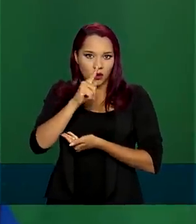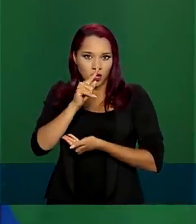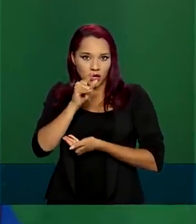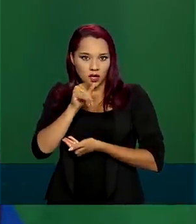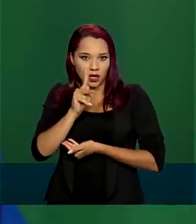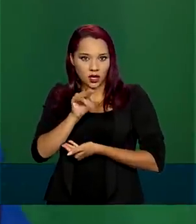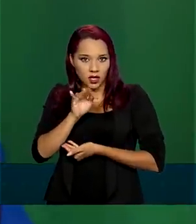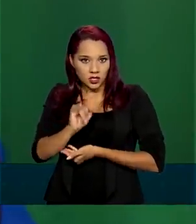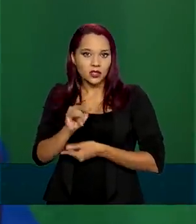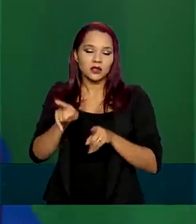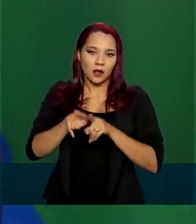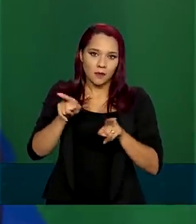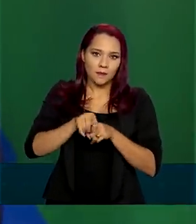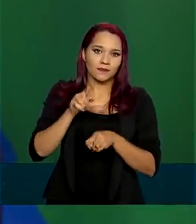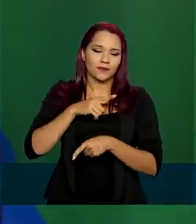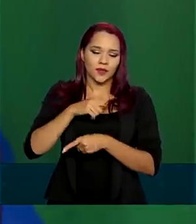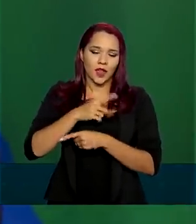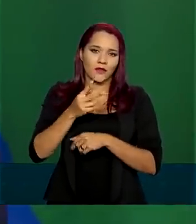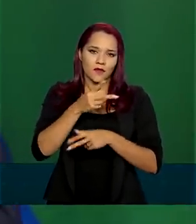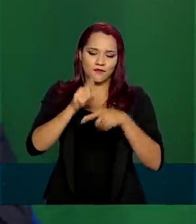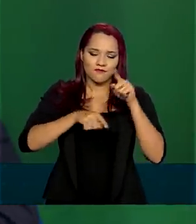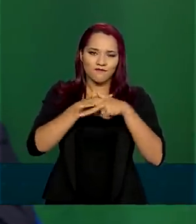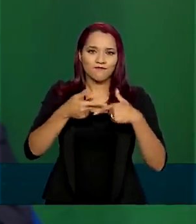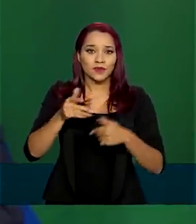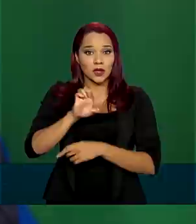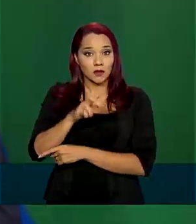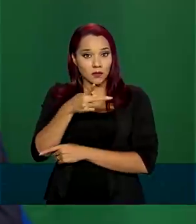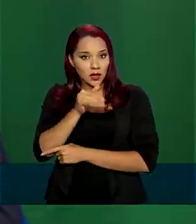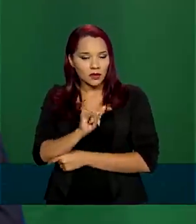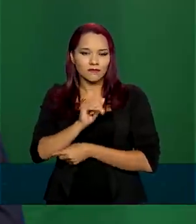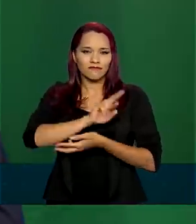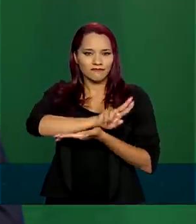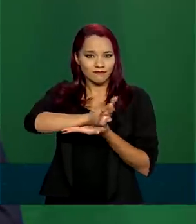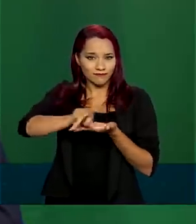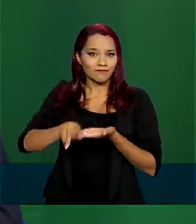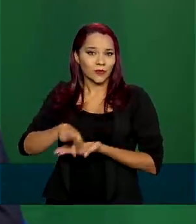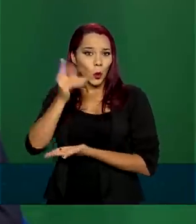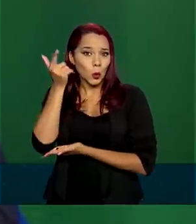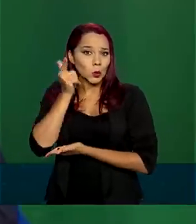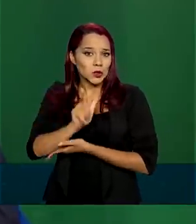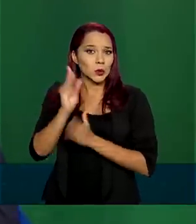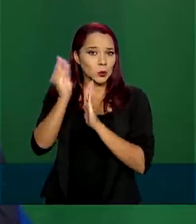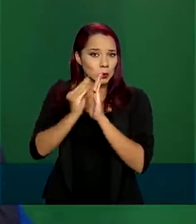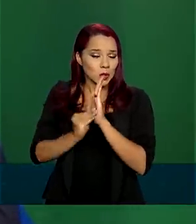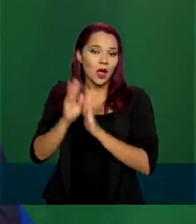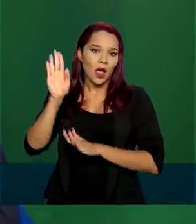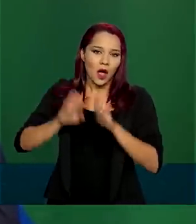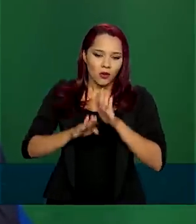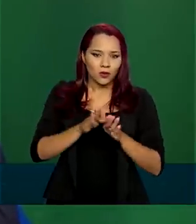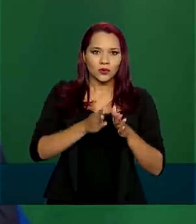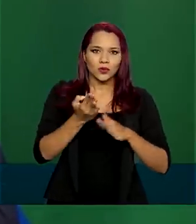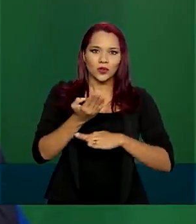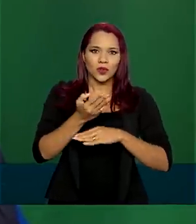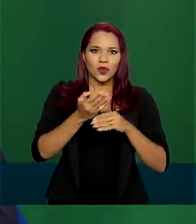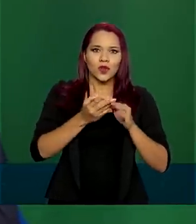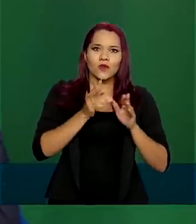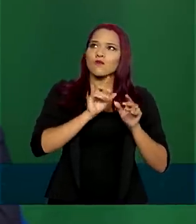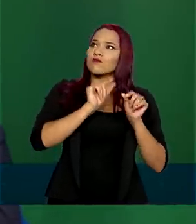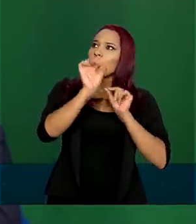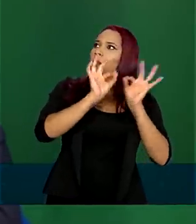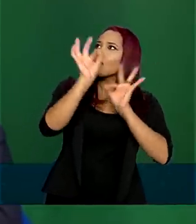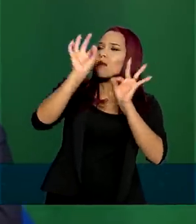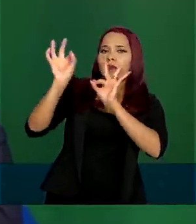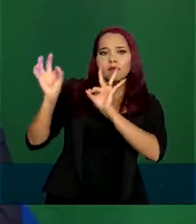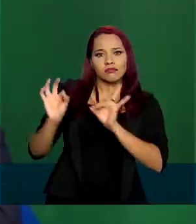também EPIs. várias rotas, então nós temos aí, conseguimos estabelecer algumas rotas seguras. Uma dessas